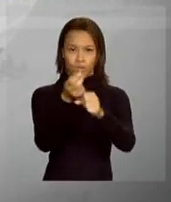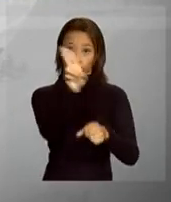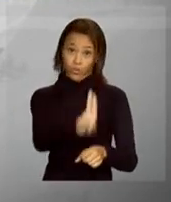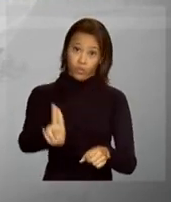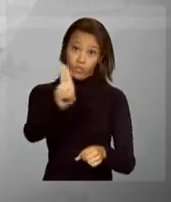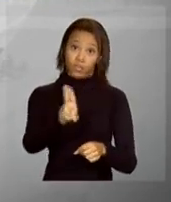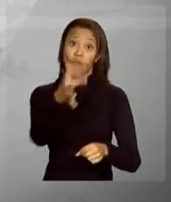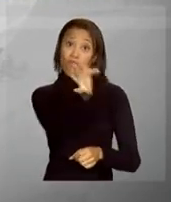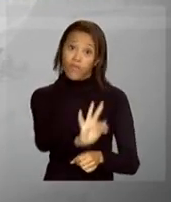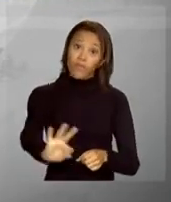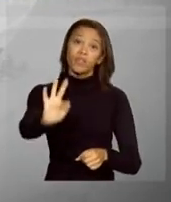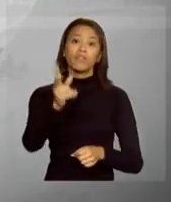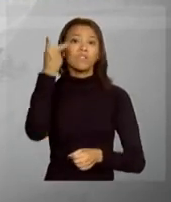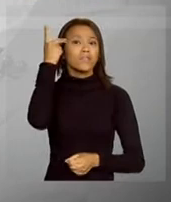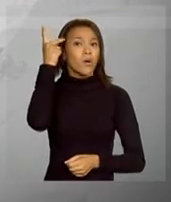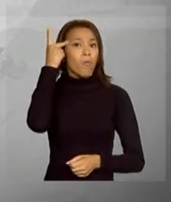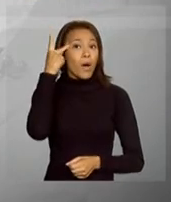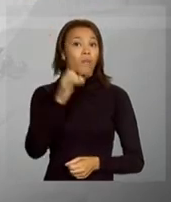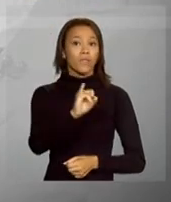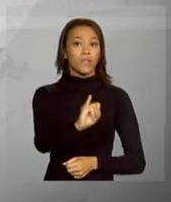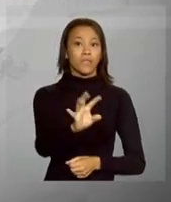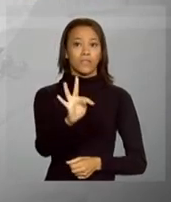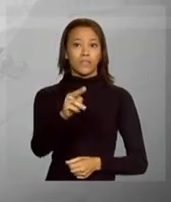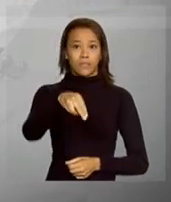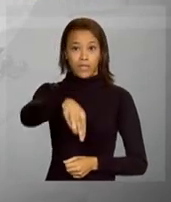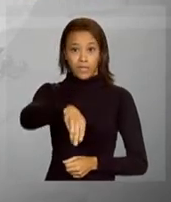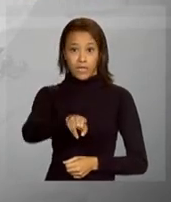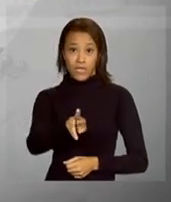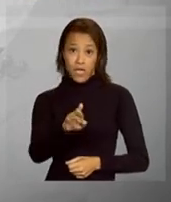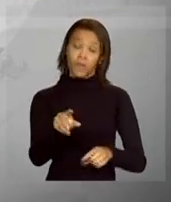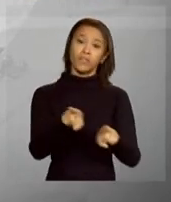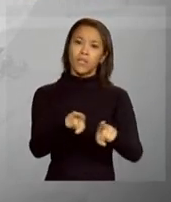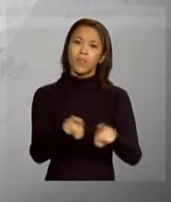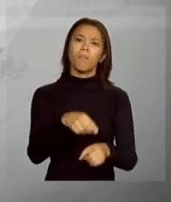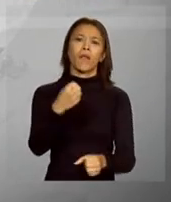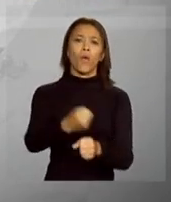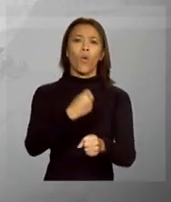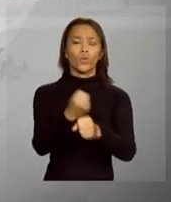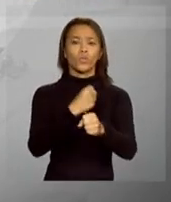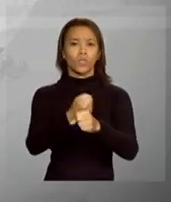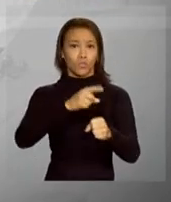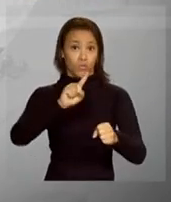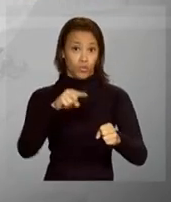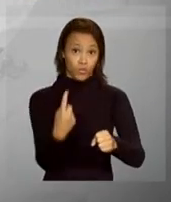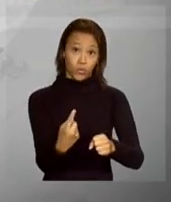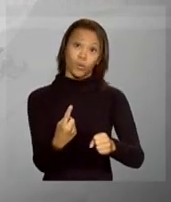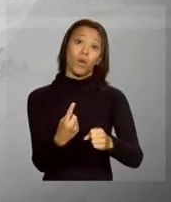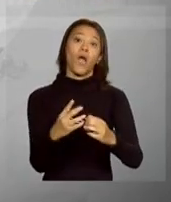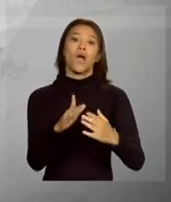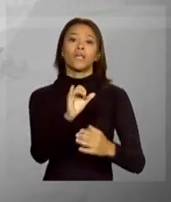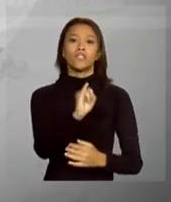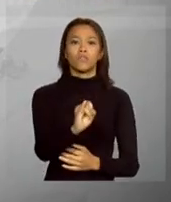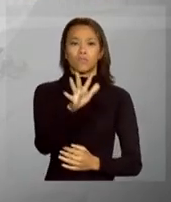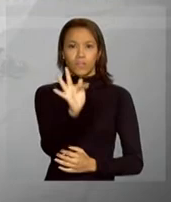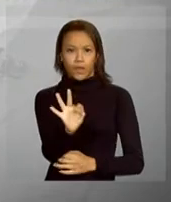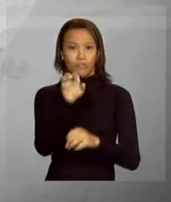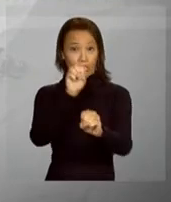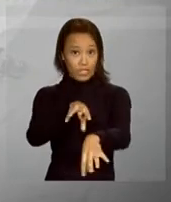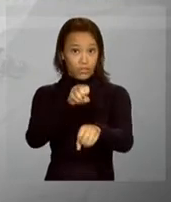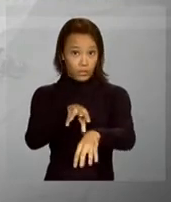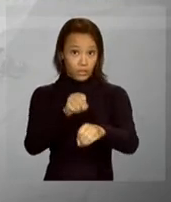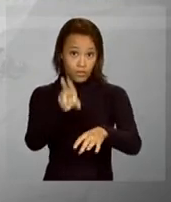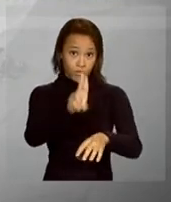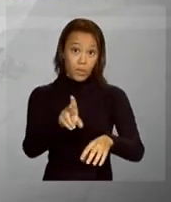Universidade Federal de São Paulo, em Itaquera, e para a construção de uma unidade do Instituto Federal de Educação Superior,